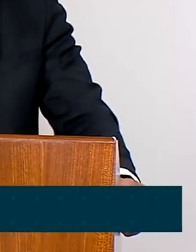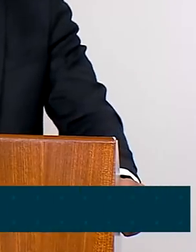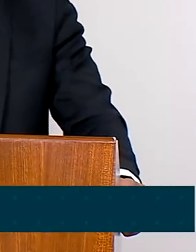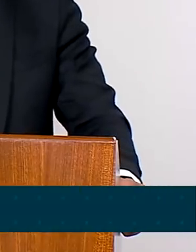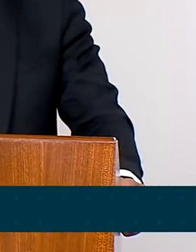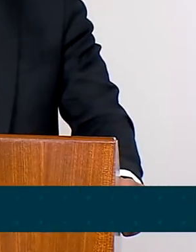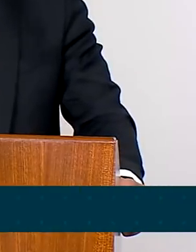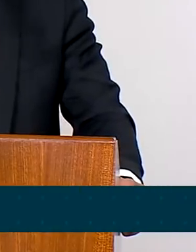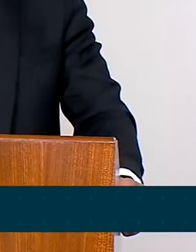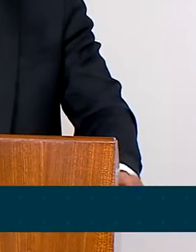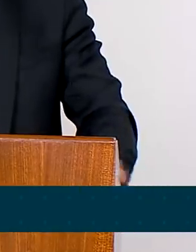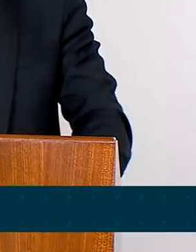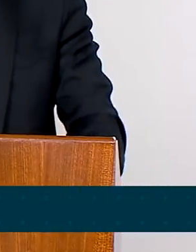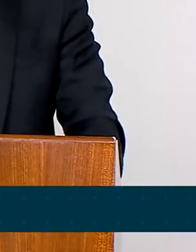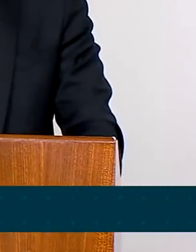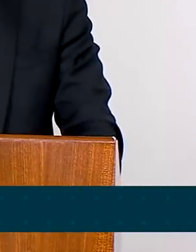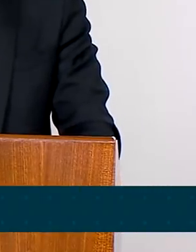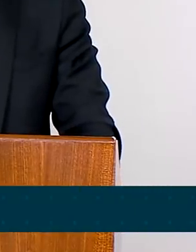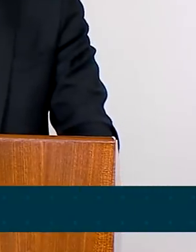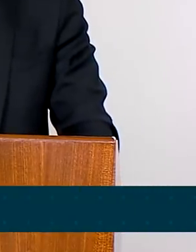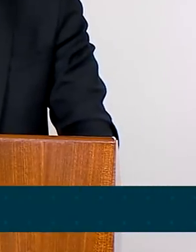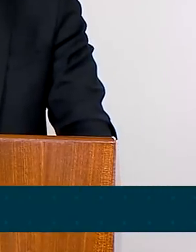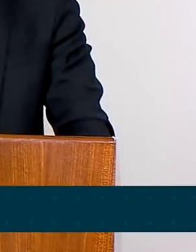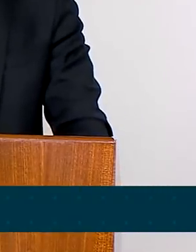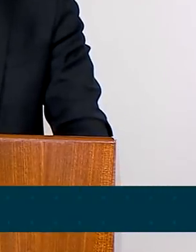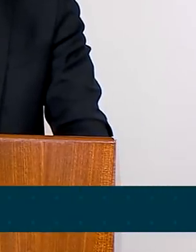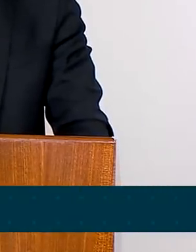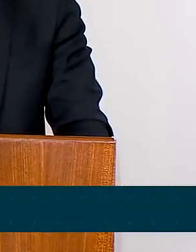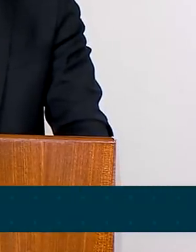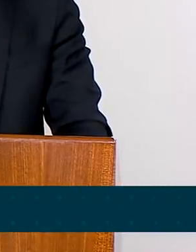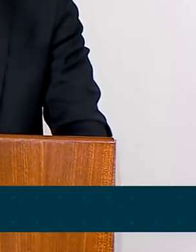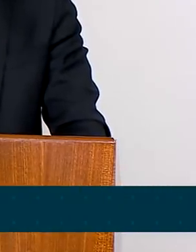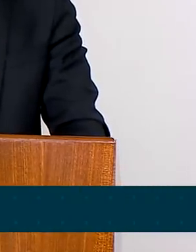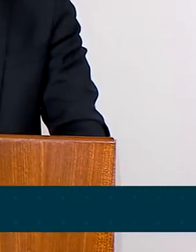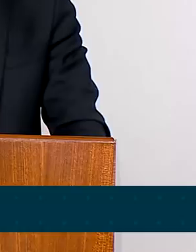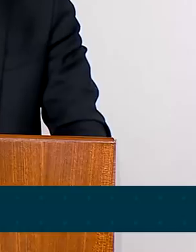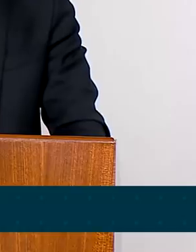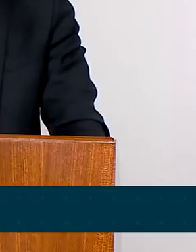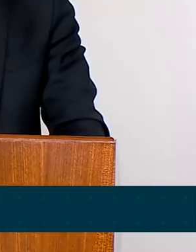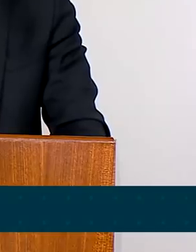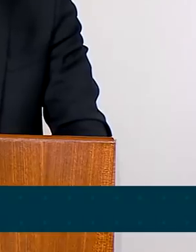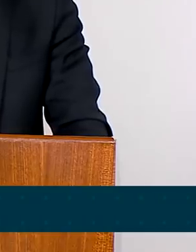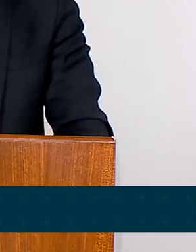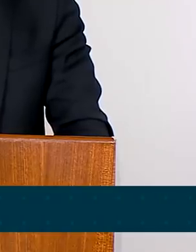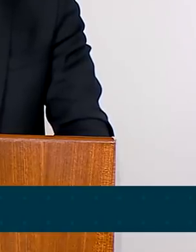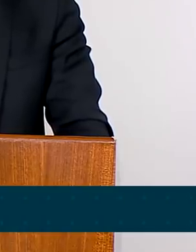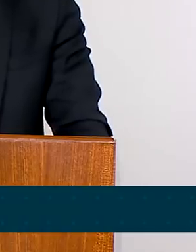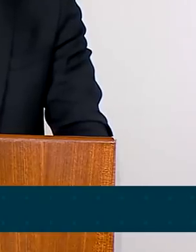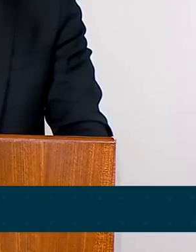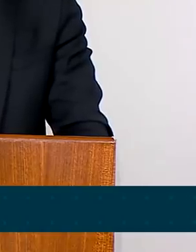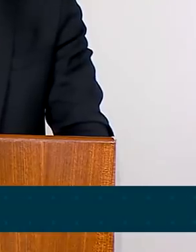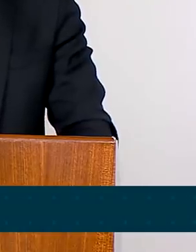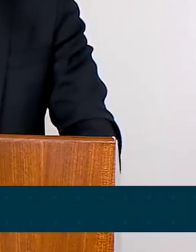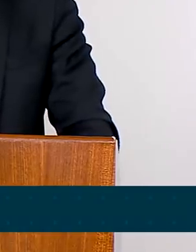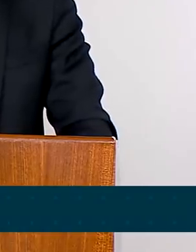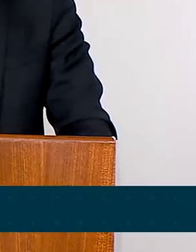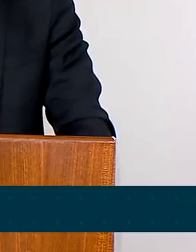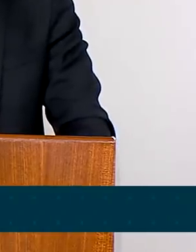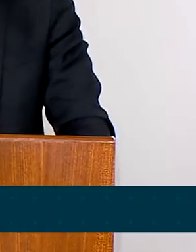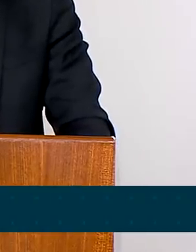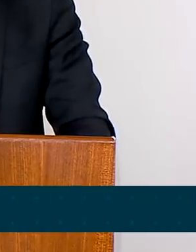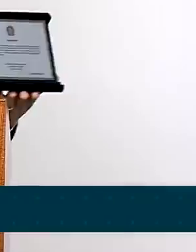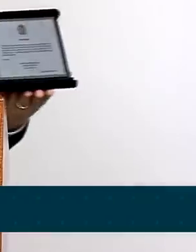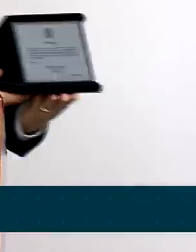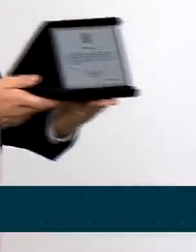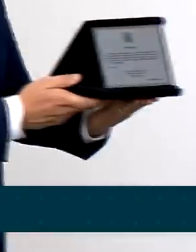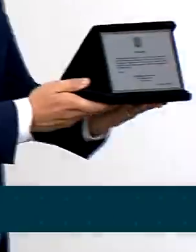hoje, tão bem por um homem que tinha a cultura na essência da sua vida e mostrou isso para todo o Brasil